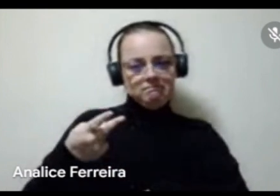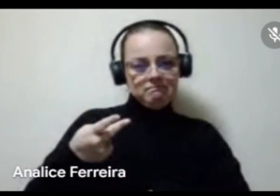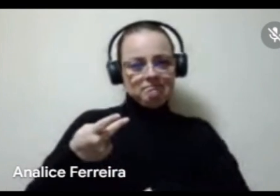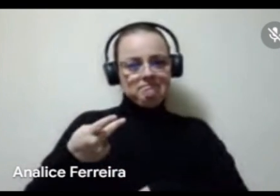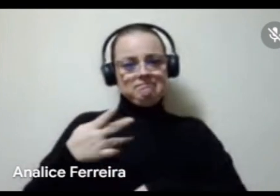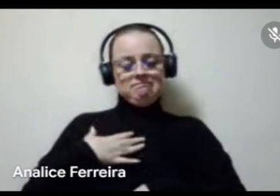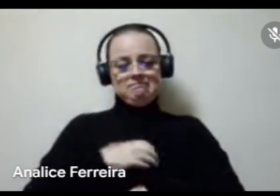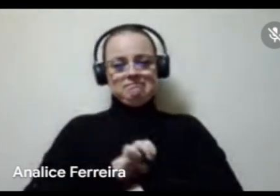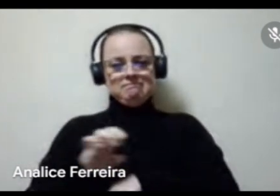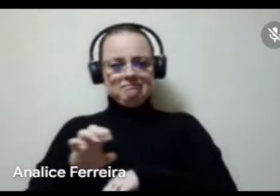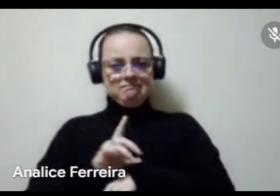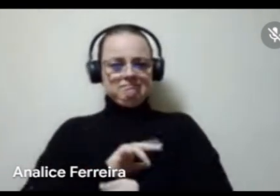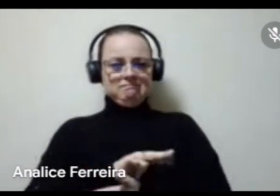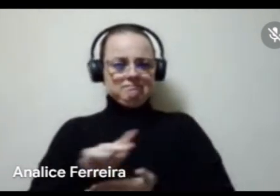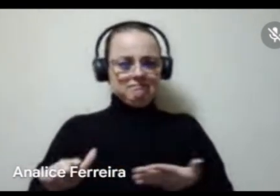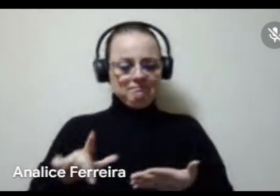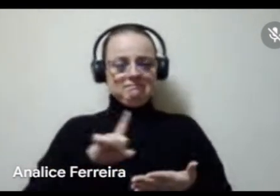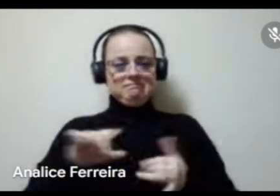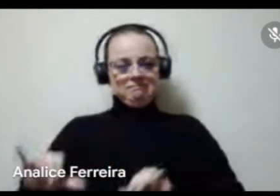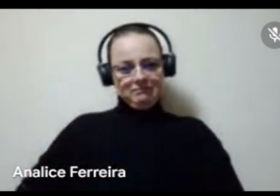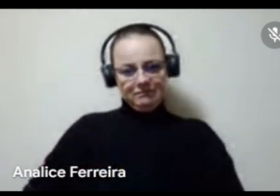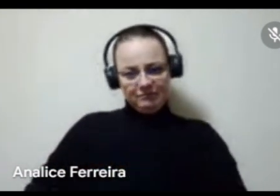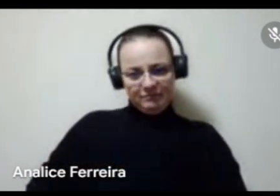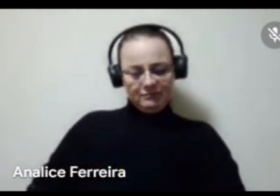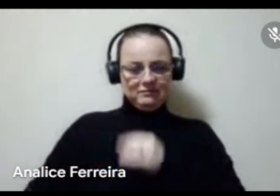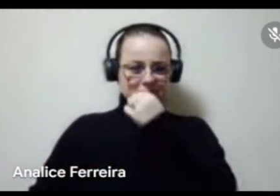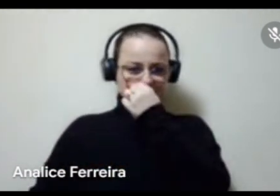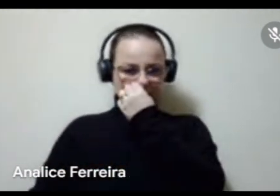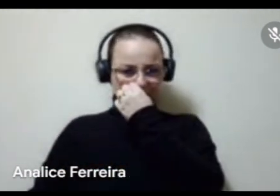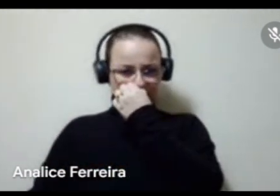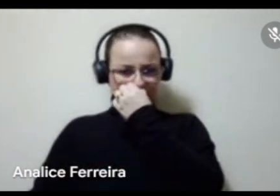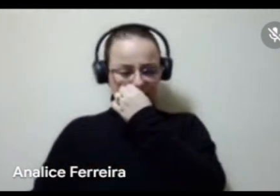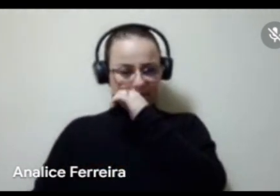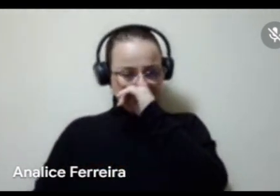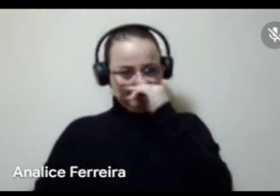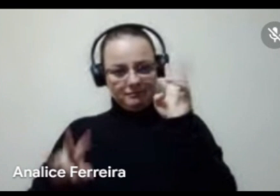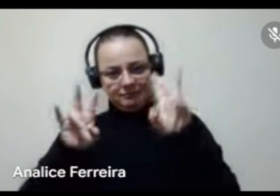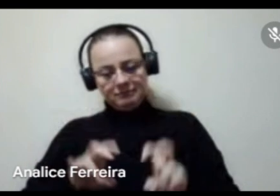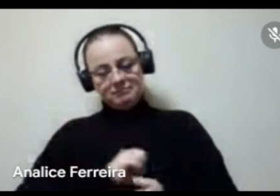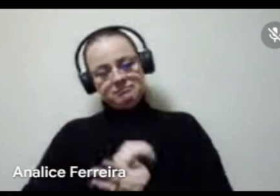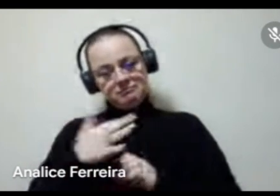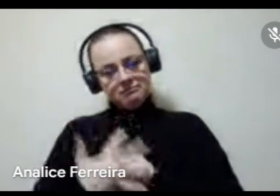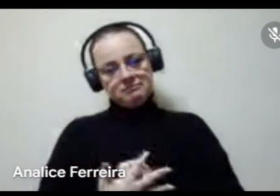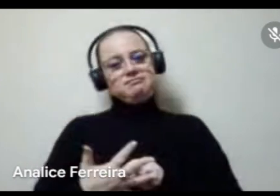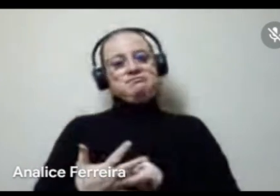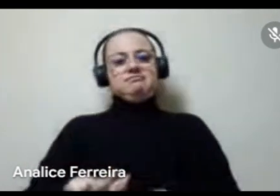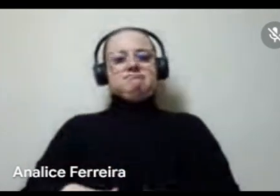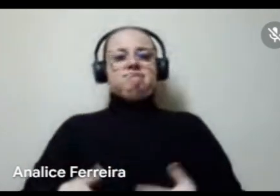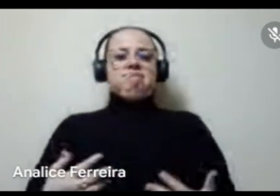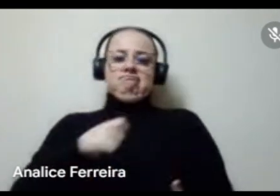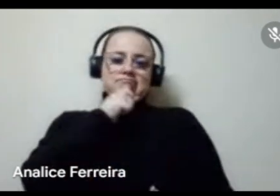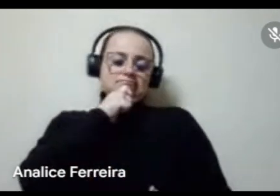enorme, cheio de gente e ainda sofrendo com a questão da pandemia, a gente ainda não